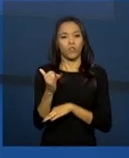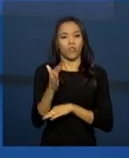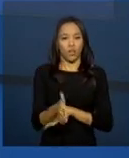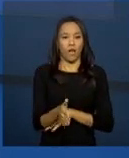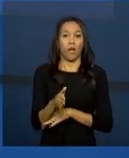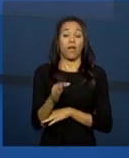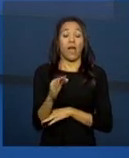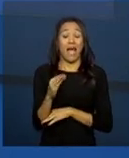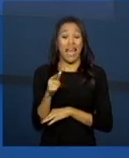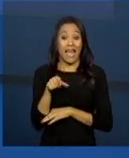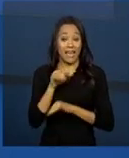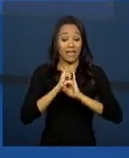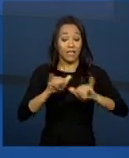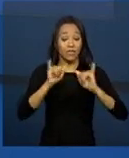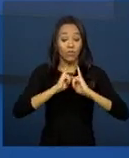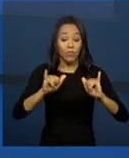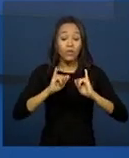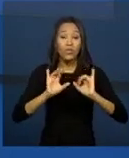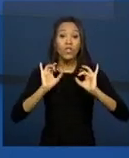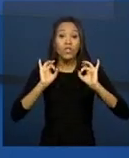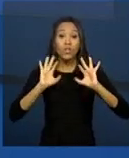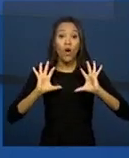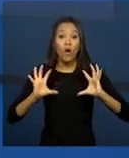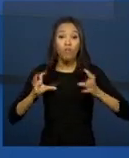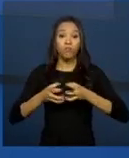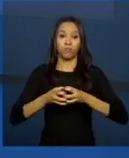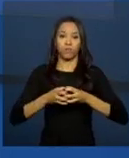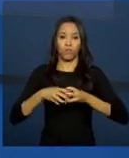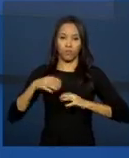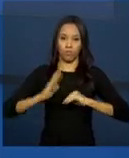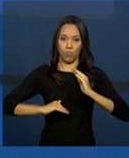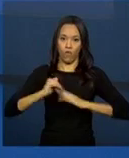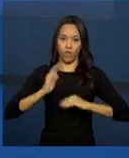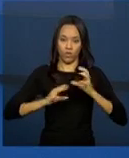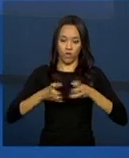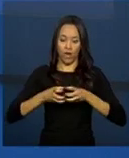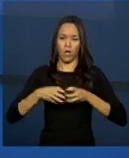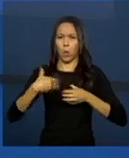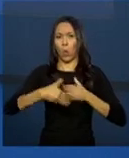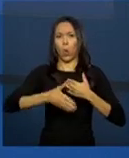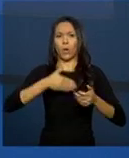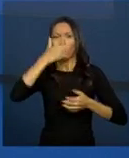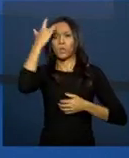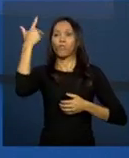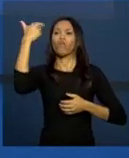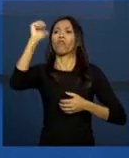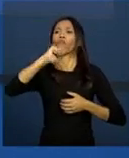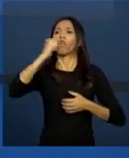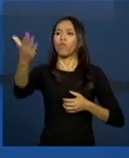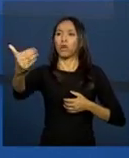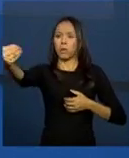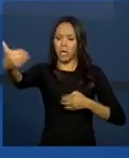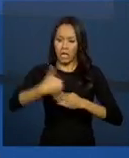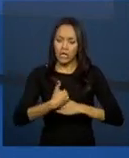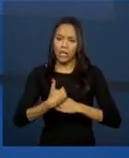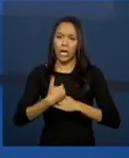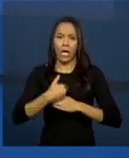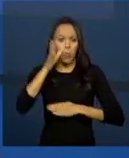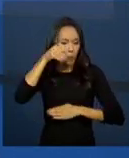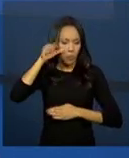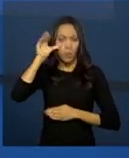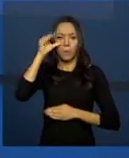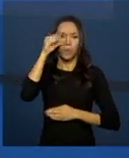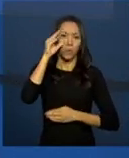restrito aos operadores da política. Não são informações de domínio público. Mas, entre os operadores da política, não há